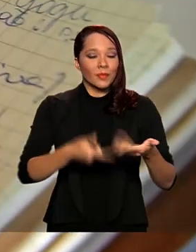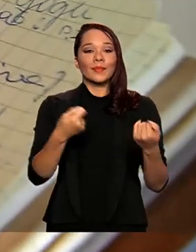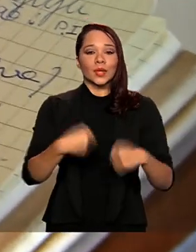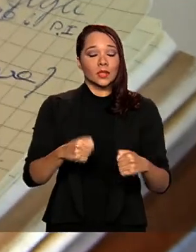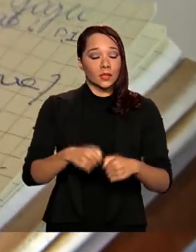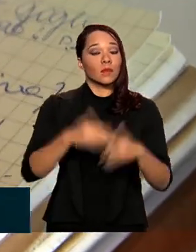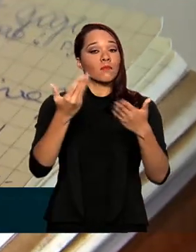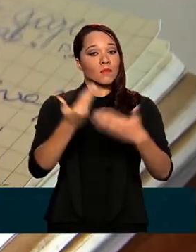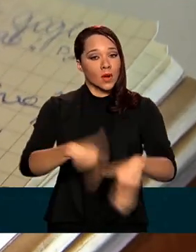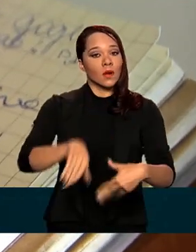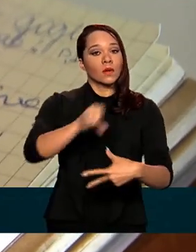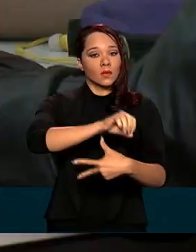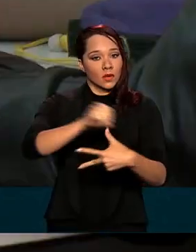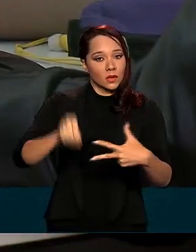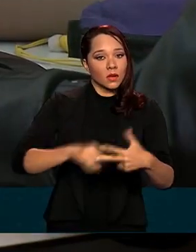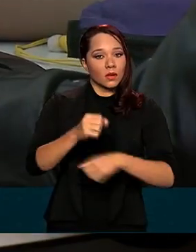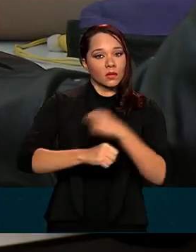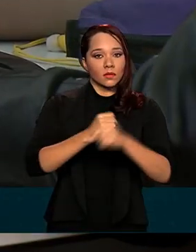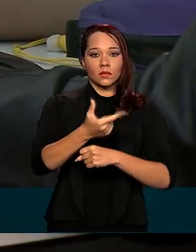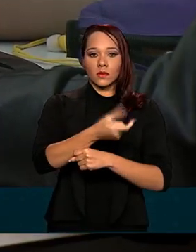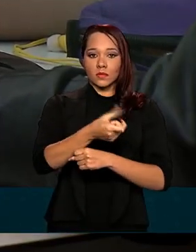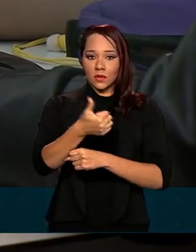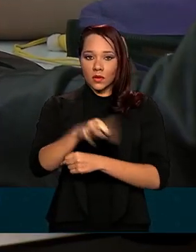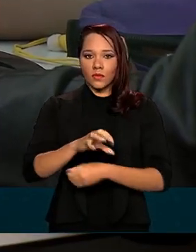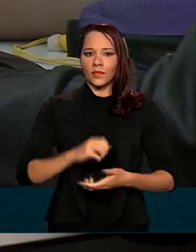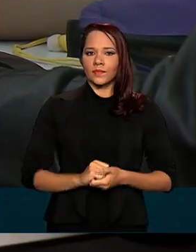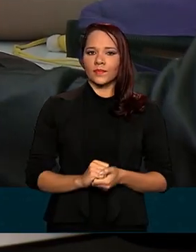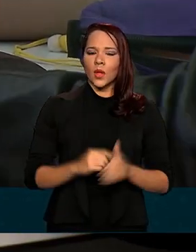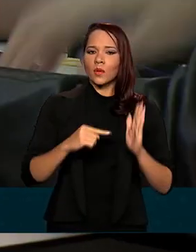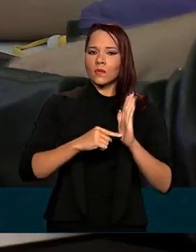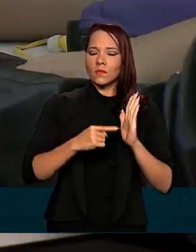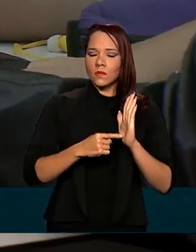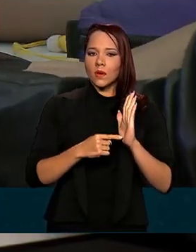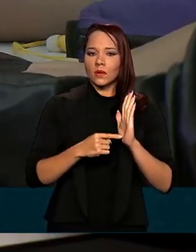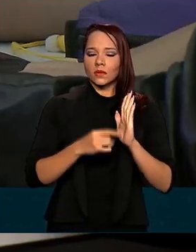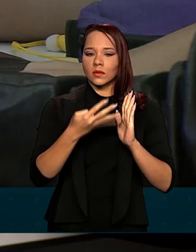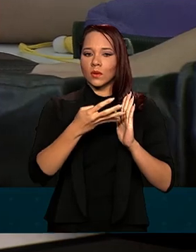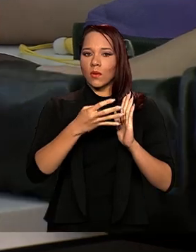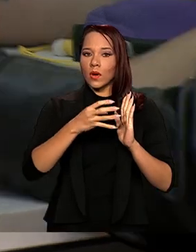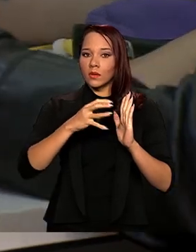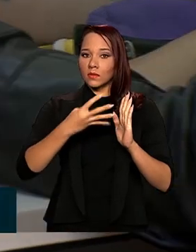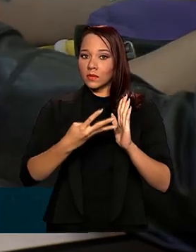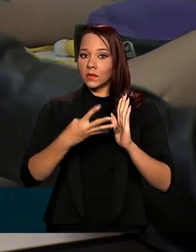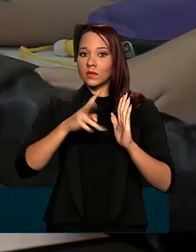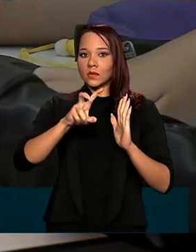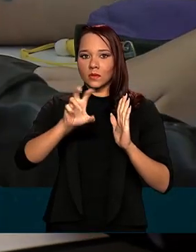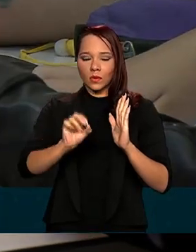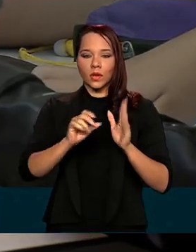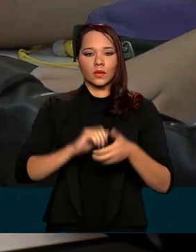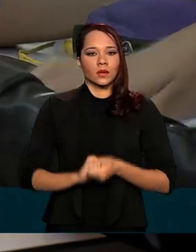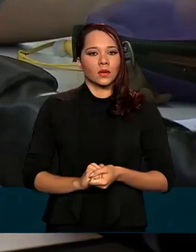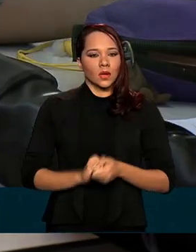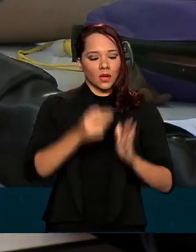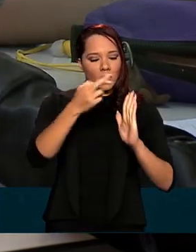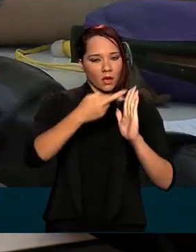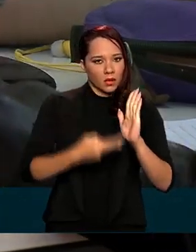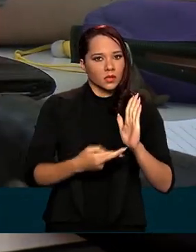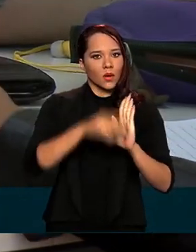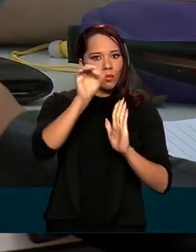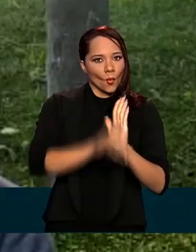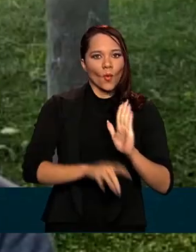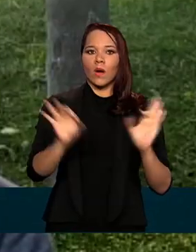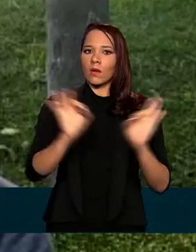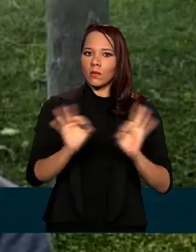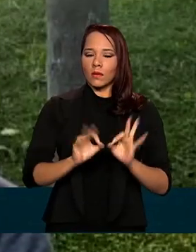feito o Enem 2019, ter tirado no mínimo 450 pontos e não ter zerado a